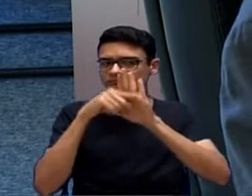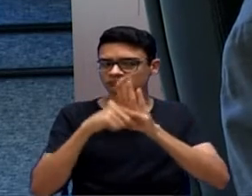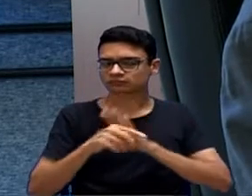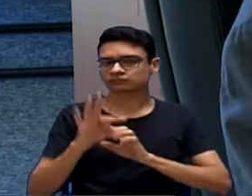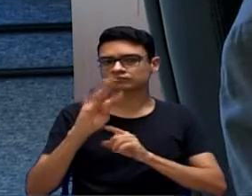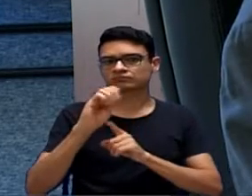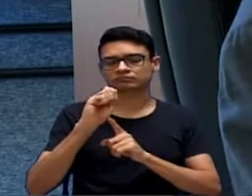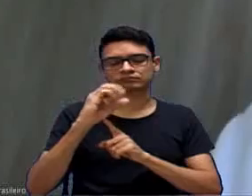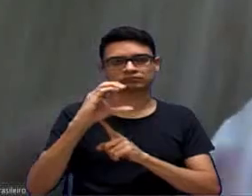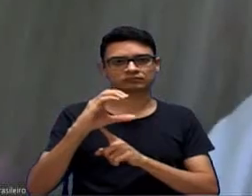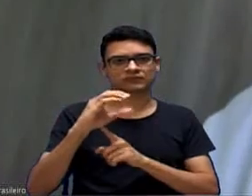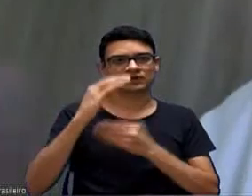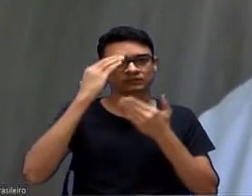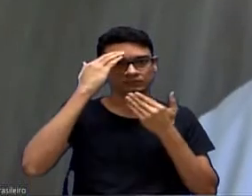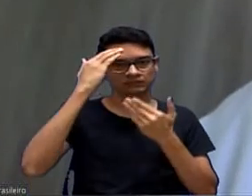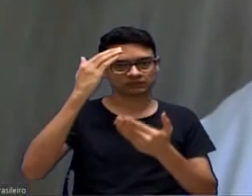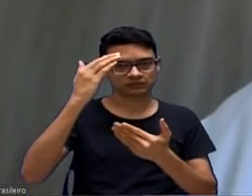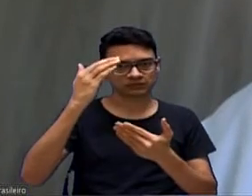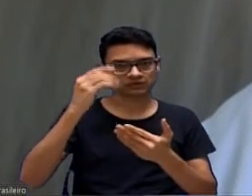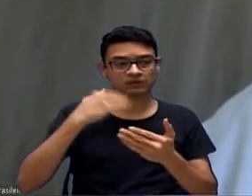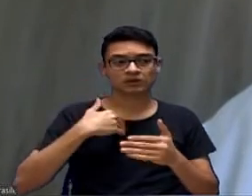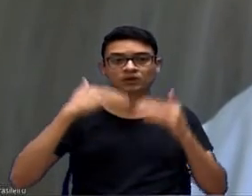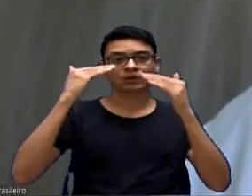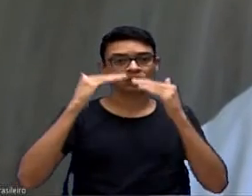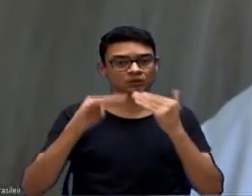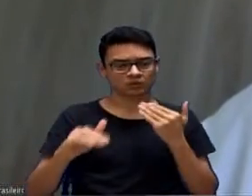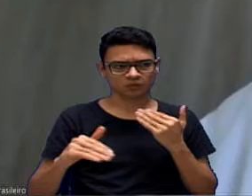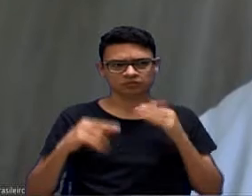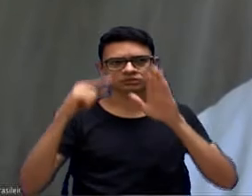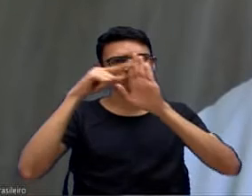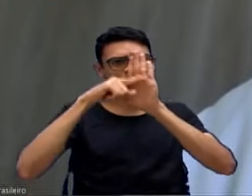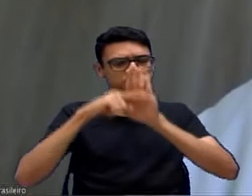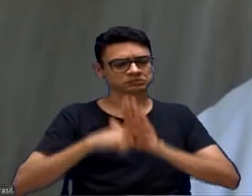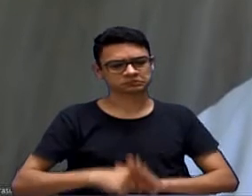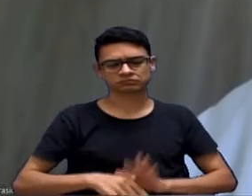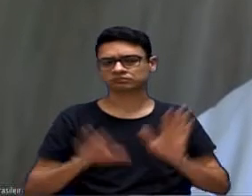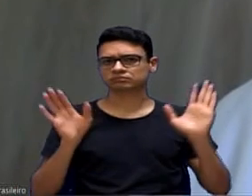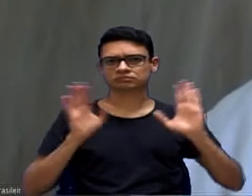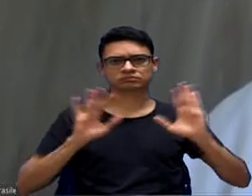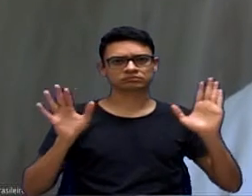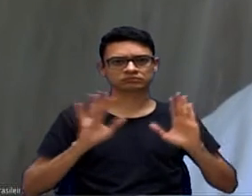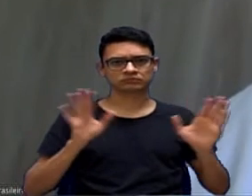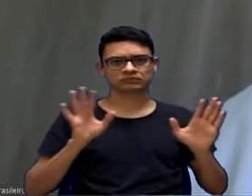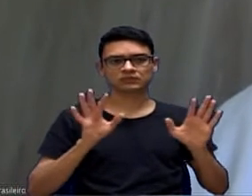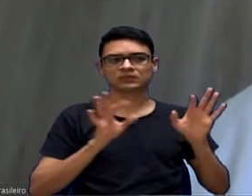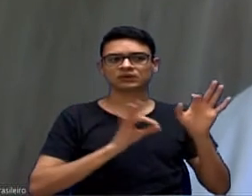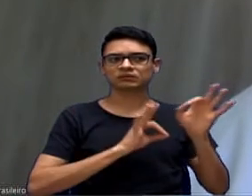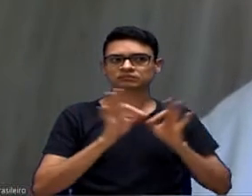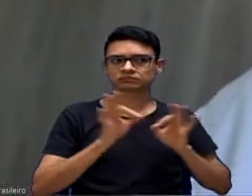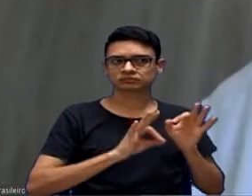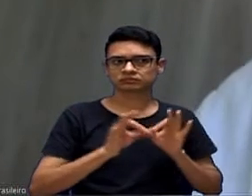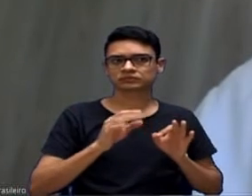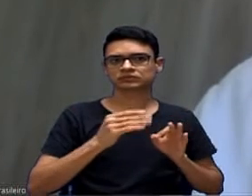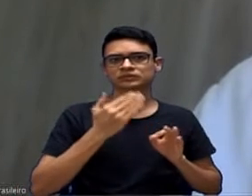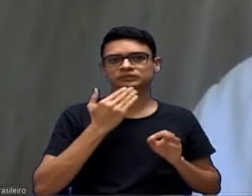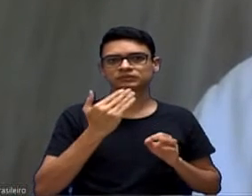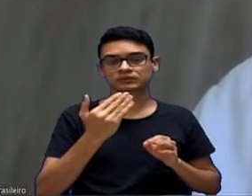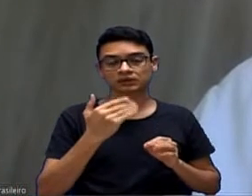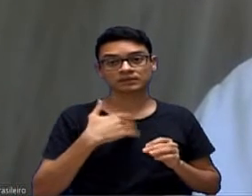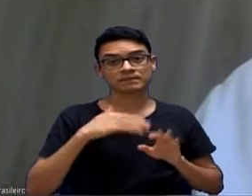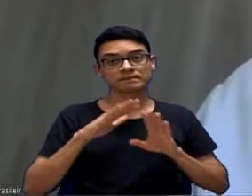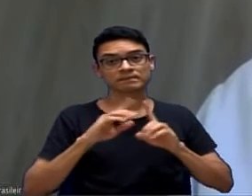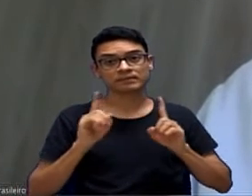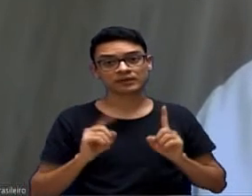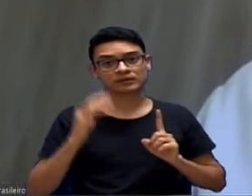me esclareceu muito bem. Eu não sou contra a fiscalização conforme a vereadora Fernanda está pretendendo, mas entendo o